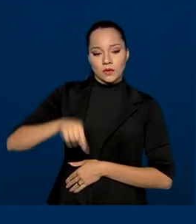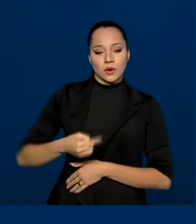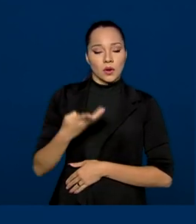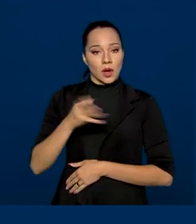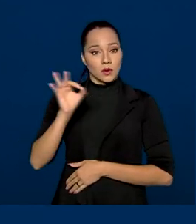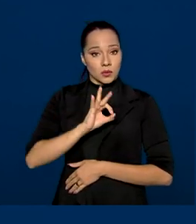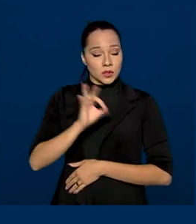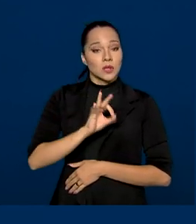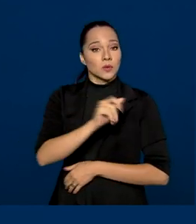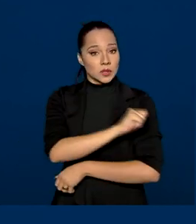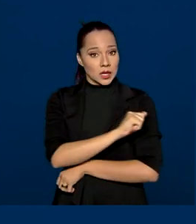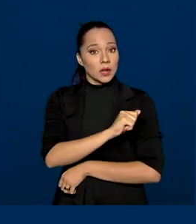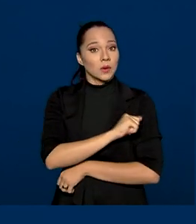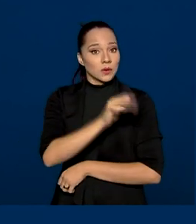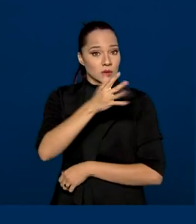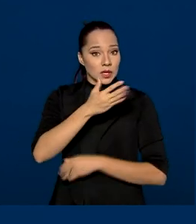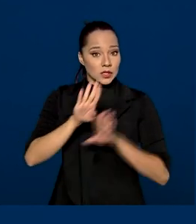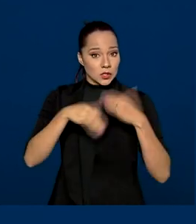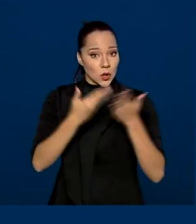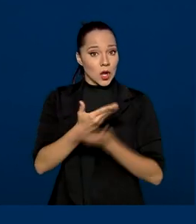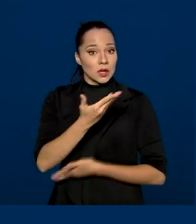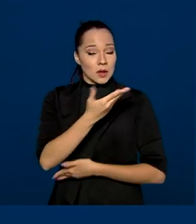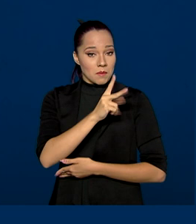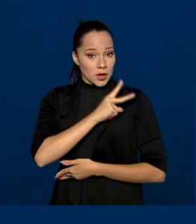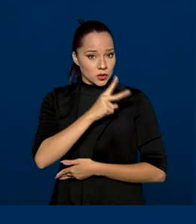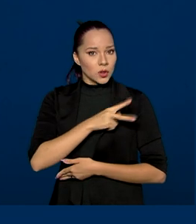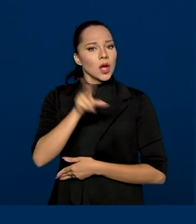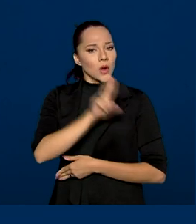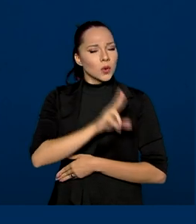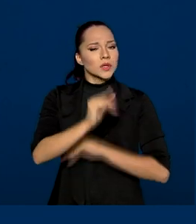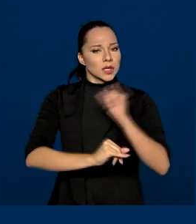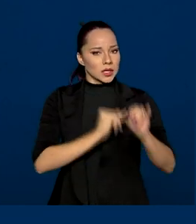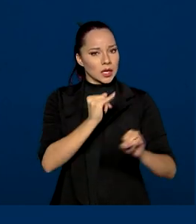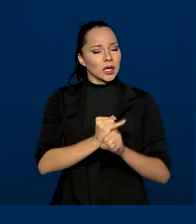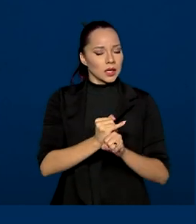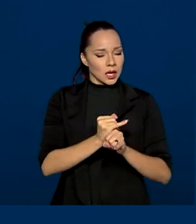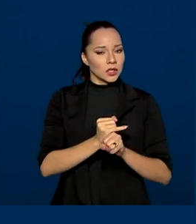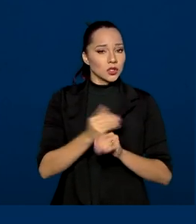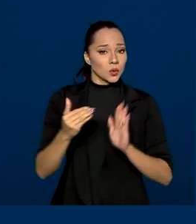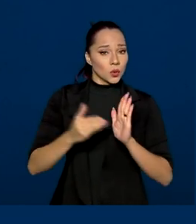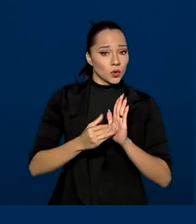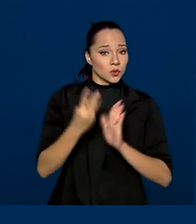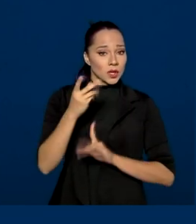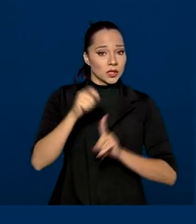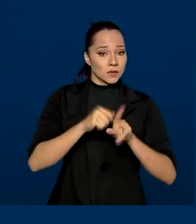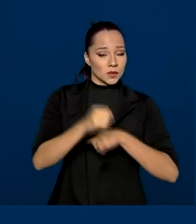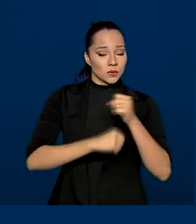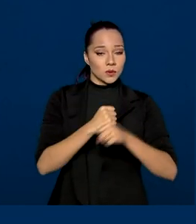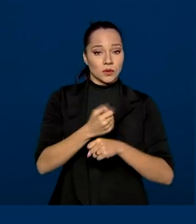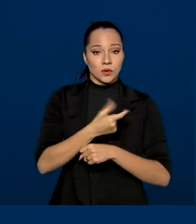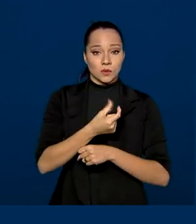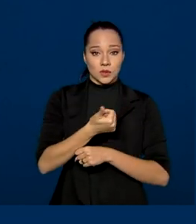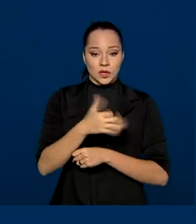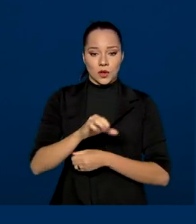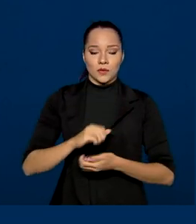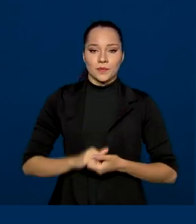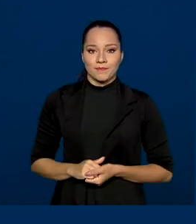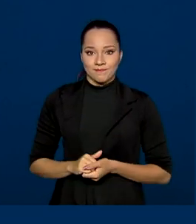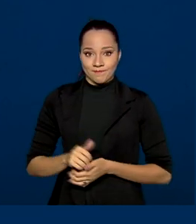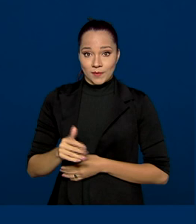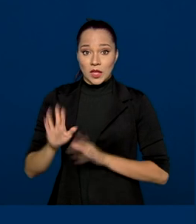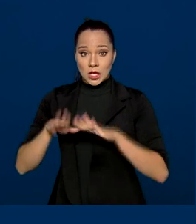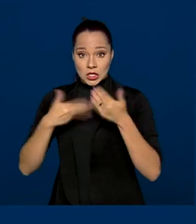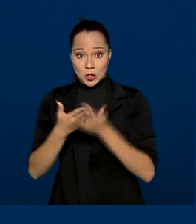% dos alunos da rede privada utilizaram a internet no último trimestre de 2019. Na rede